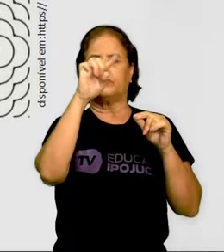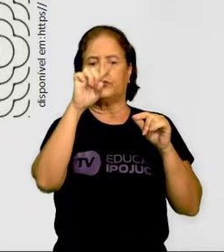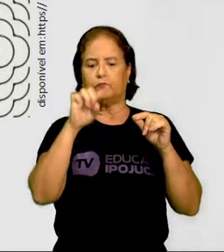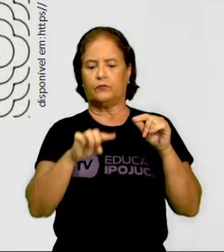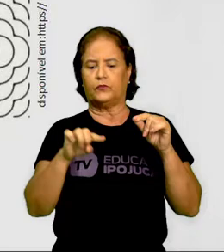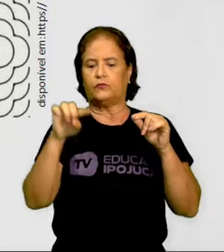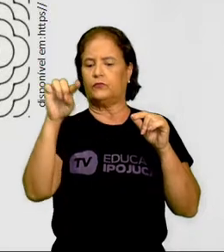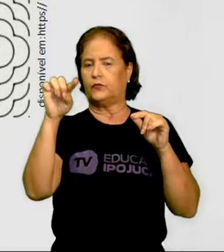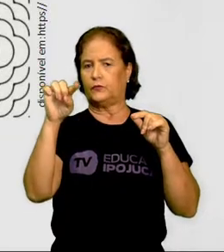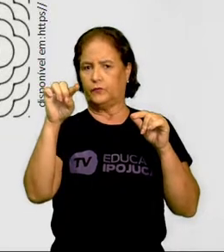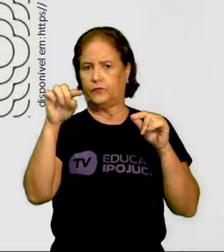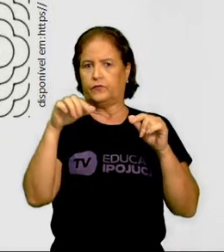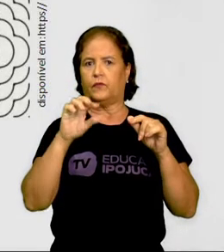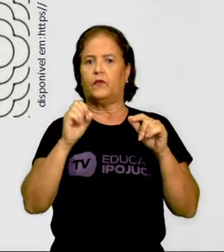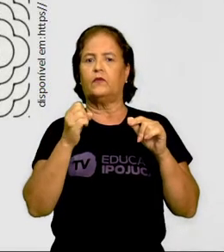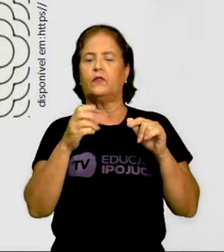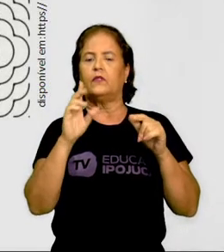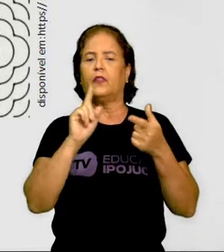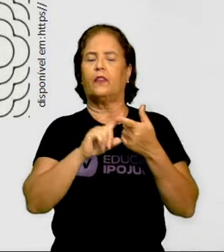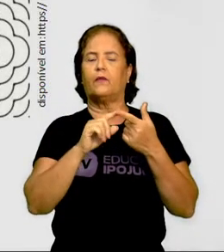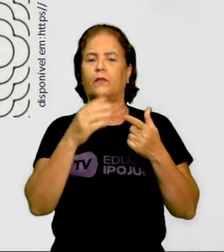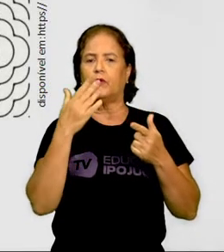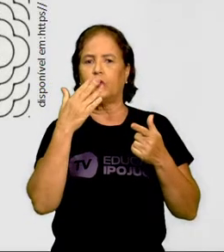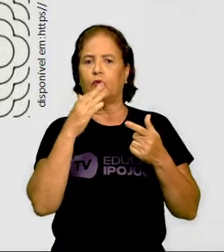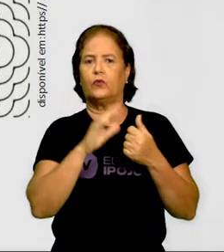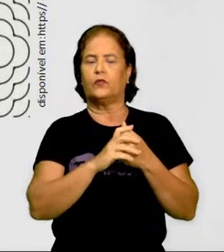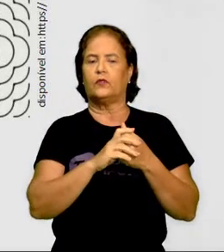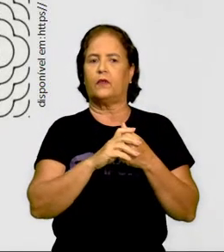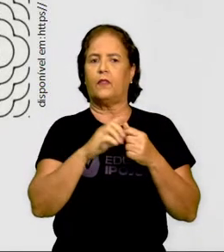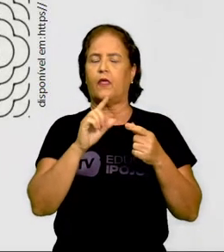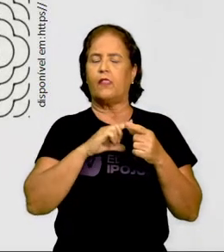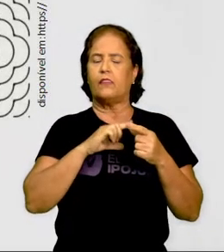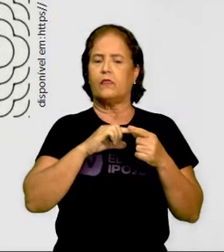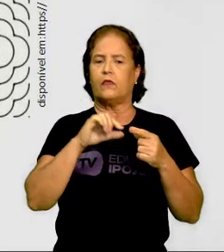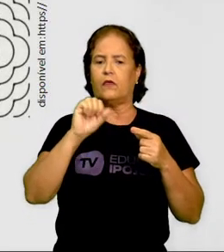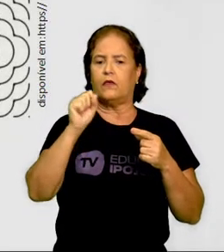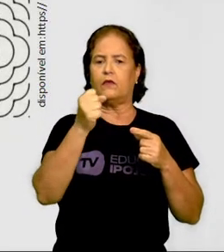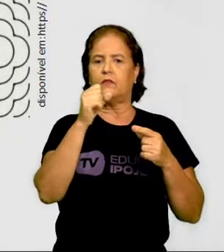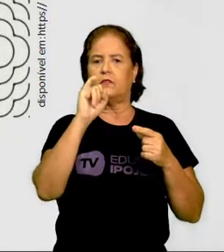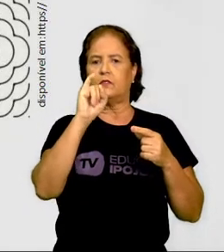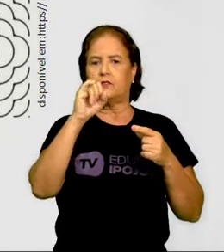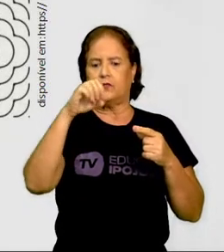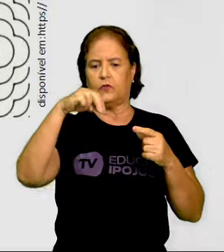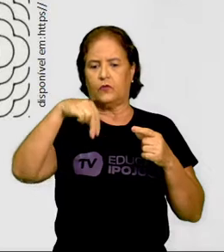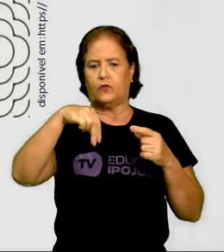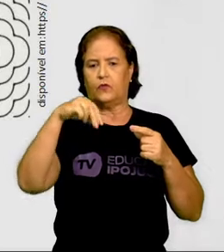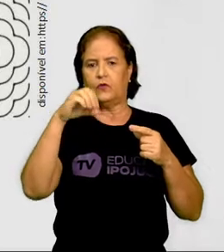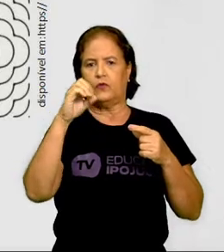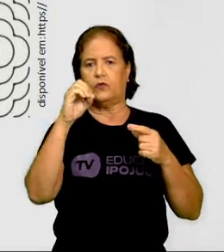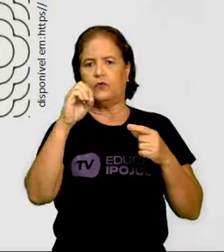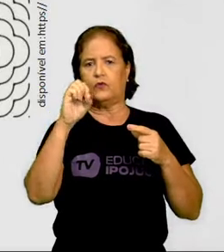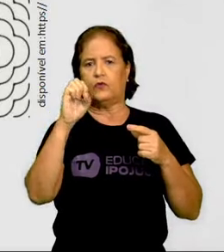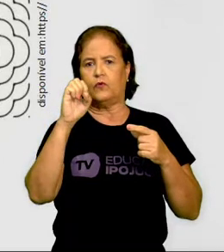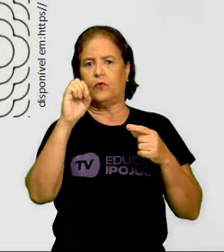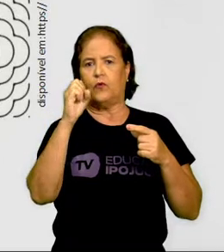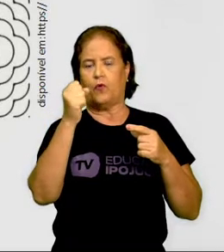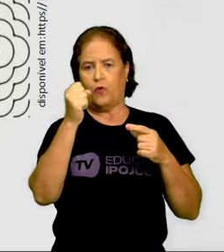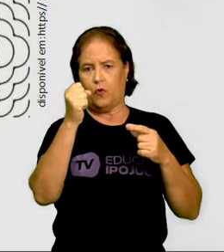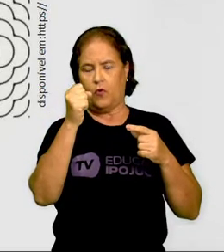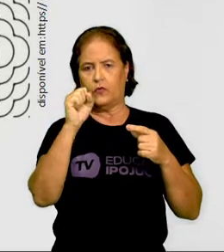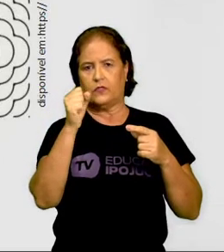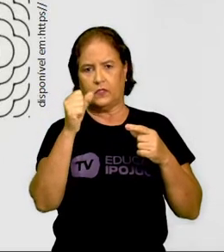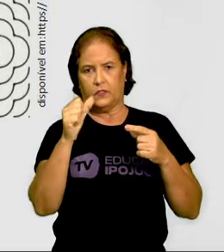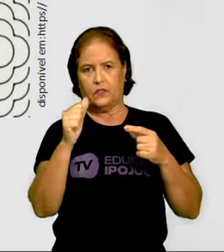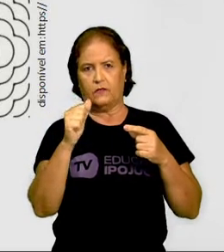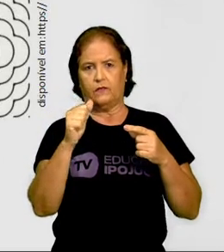também. Aqui nós temos a linha sinuosa. Vê que legal, crianças, quando a gente vai fazer um desenho, né,